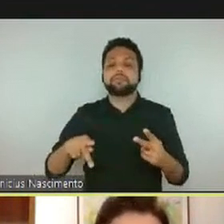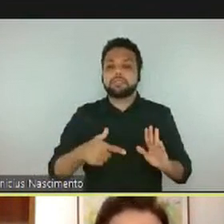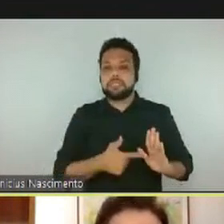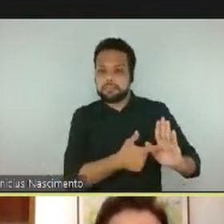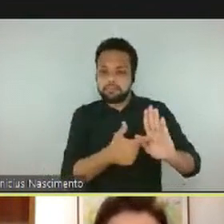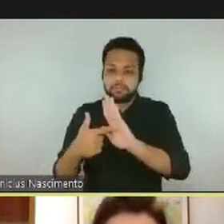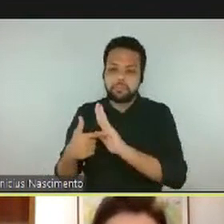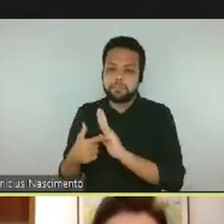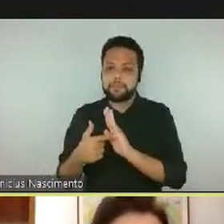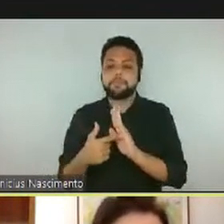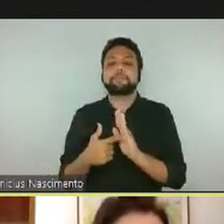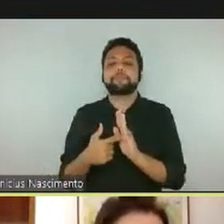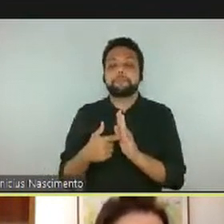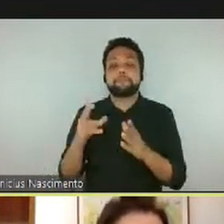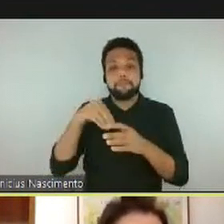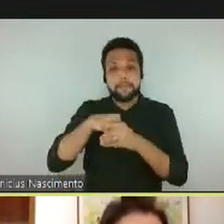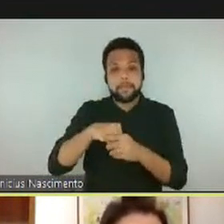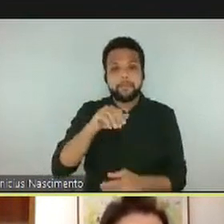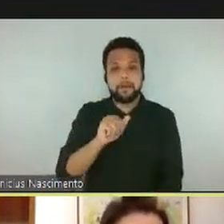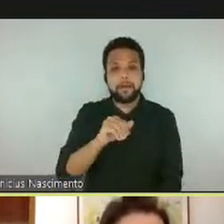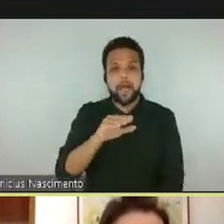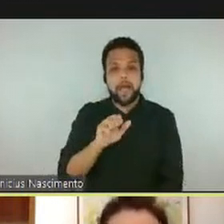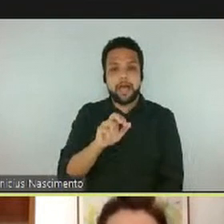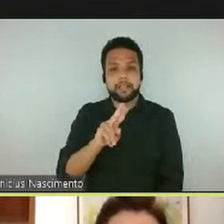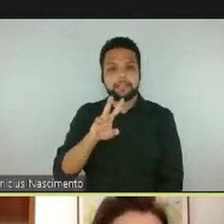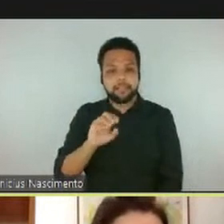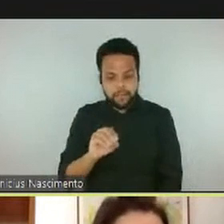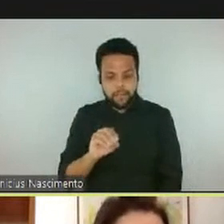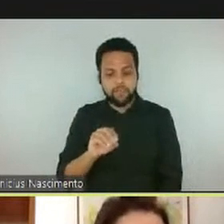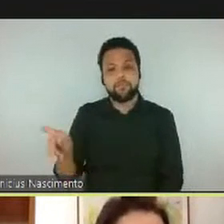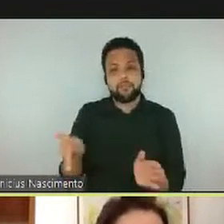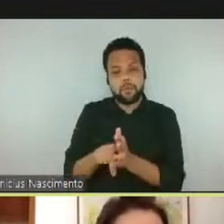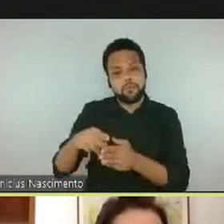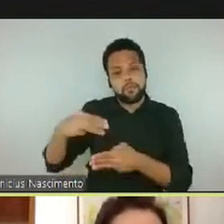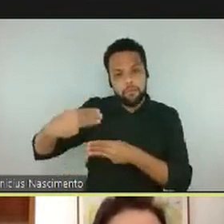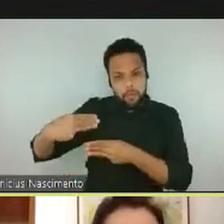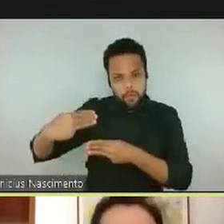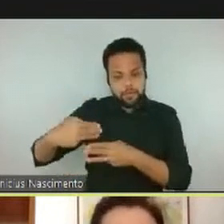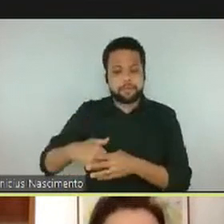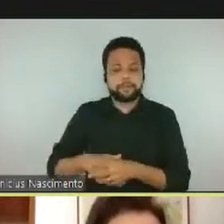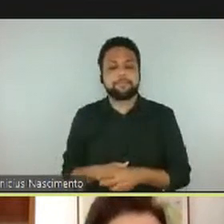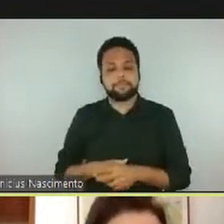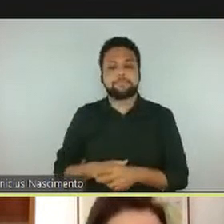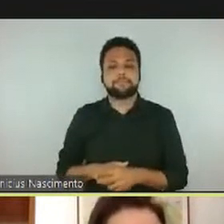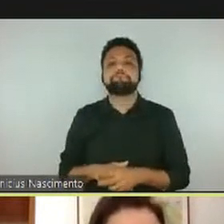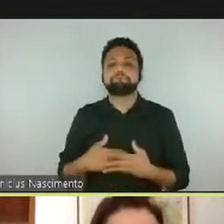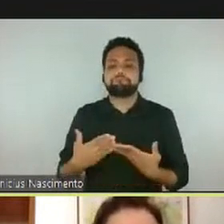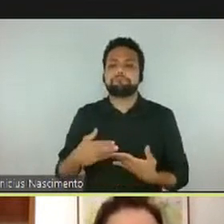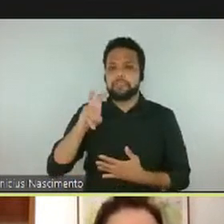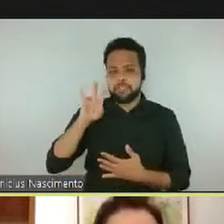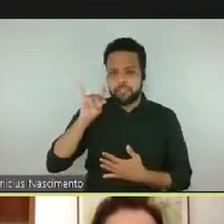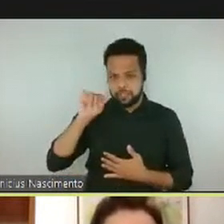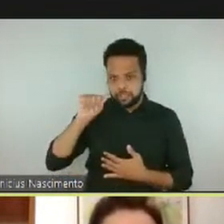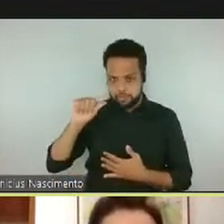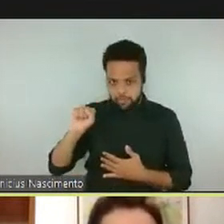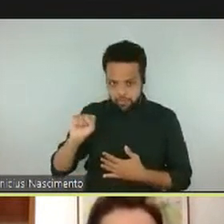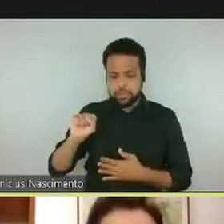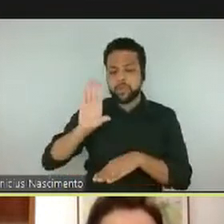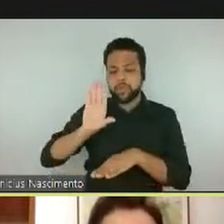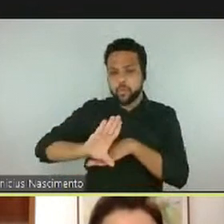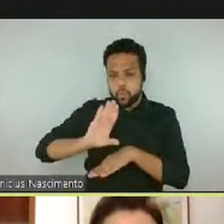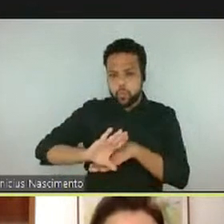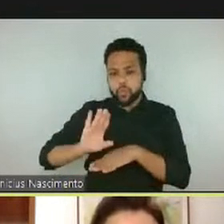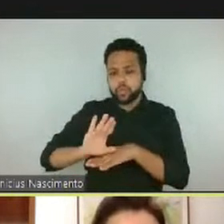do acervo do MAC. Então, desse modo, dos cinco dias de programação em 40 horas